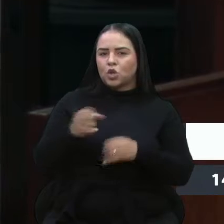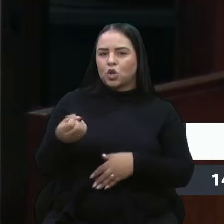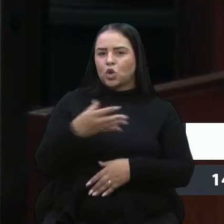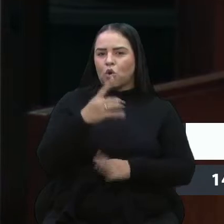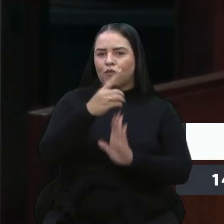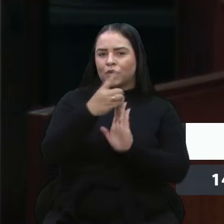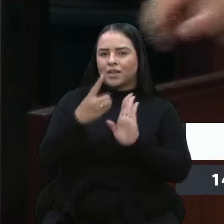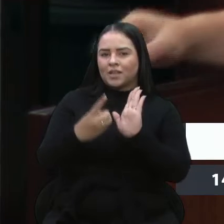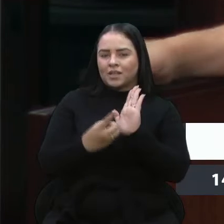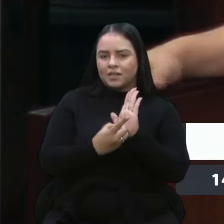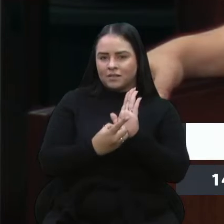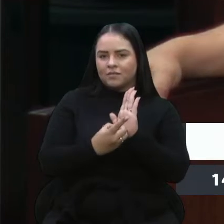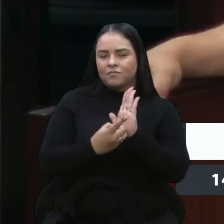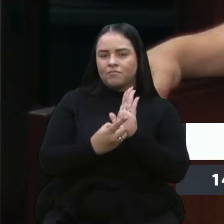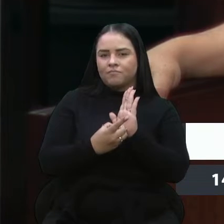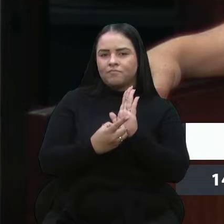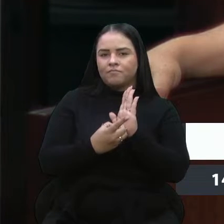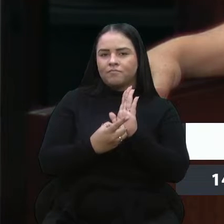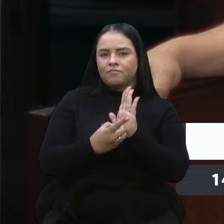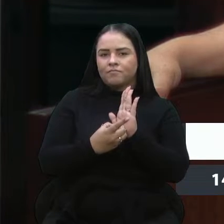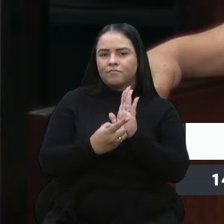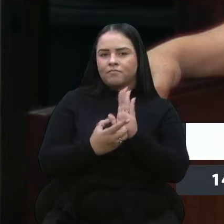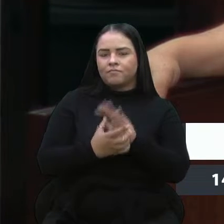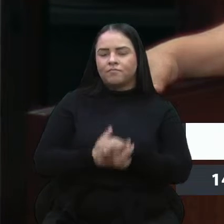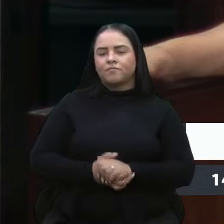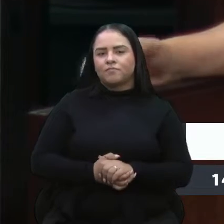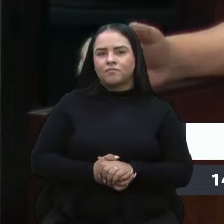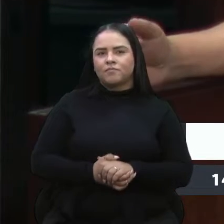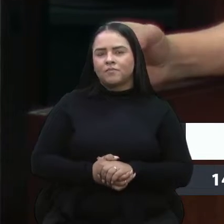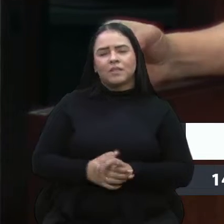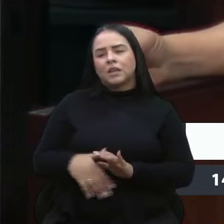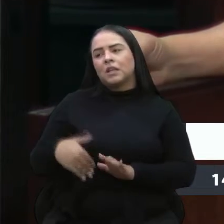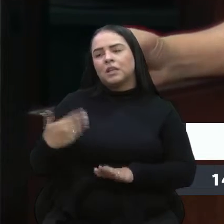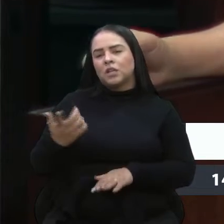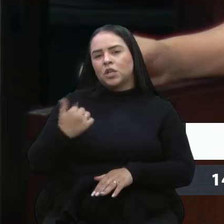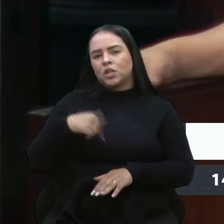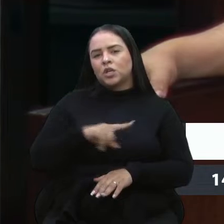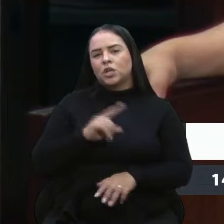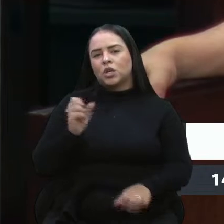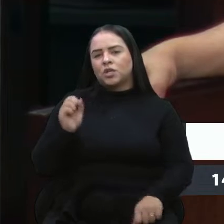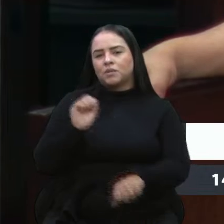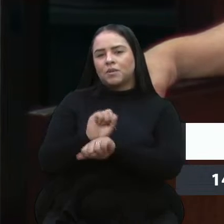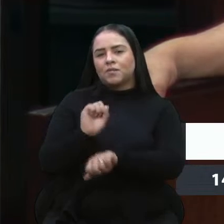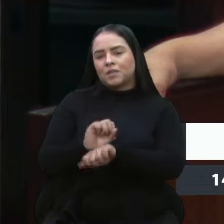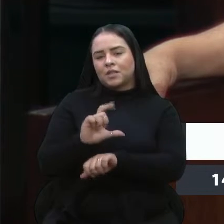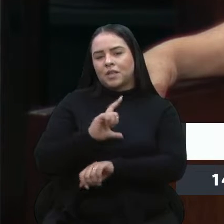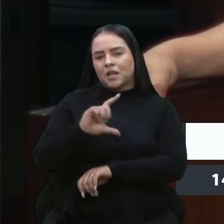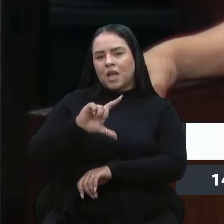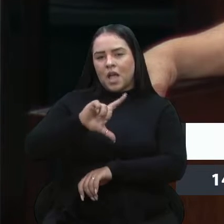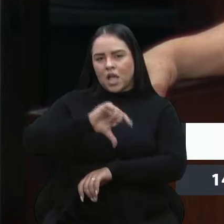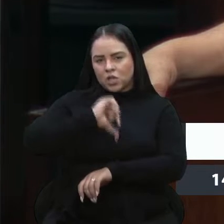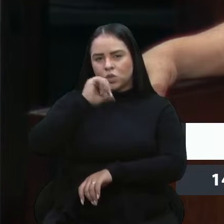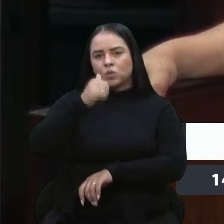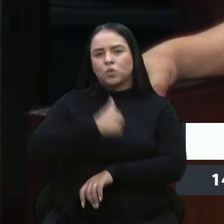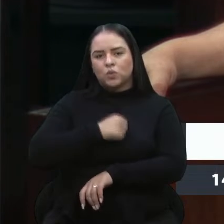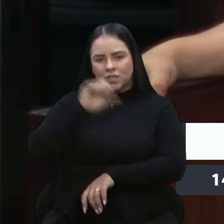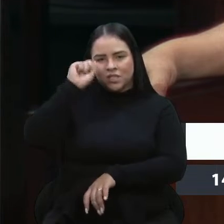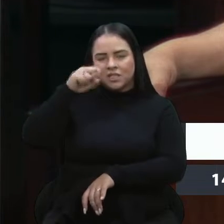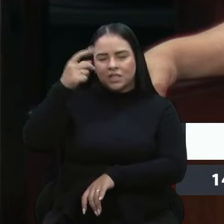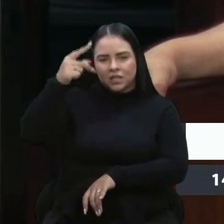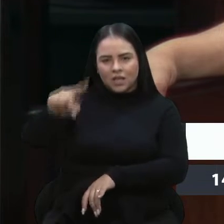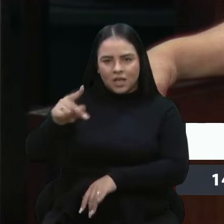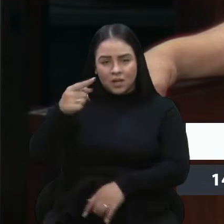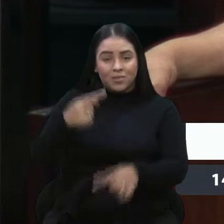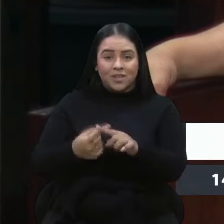onde já se esperava uma atitude assim do nosso prefeito, porque tenho certeza